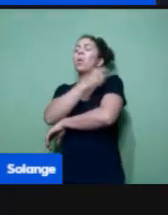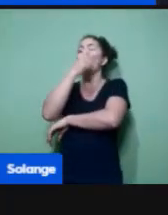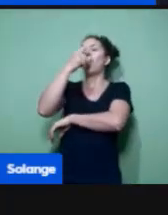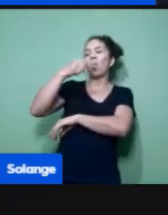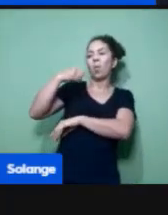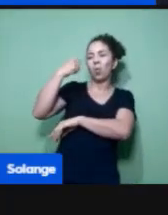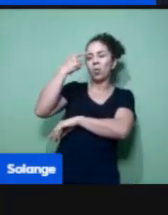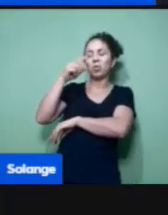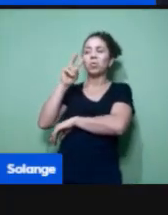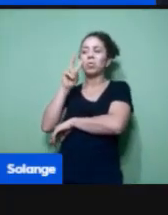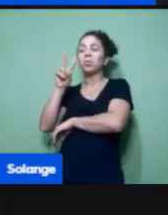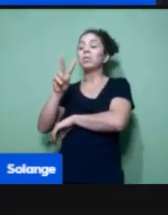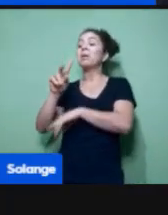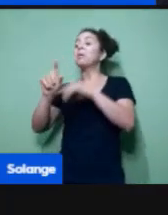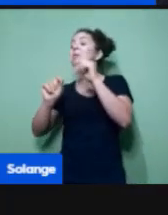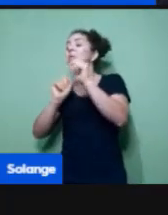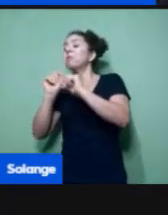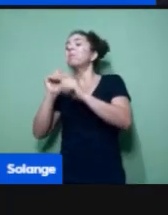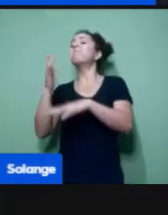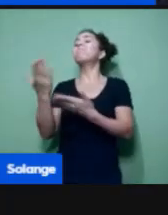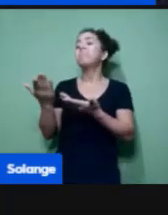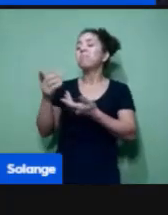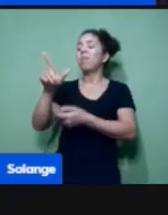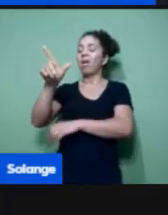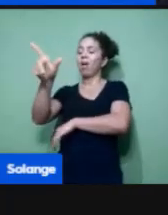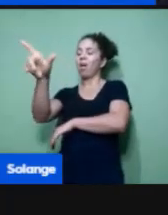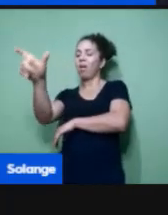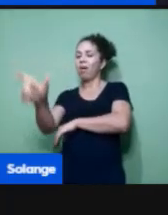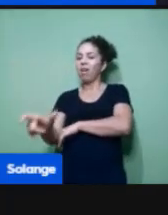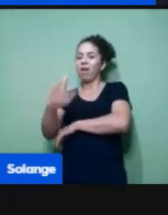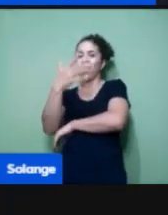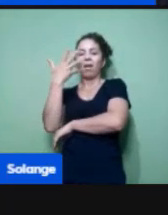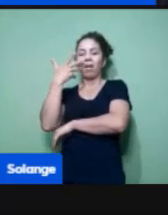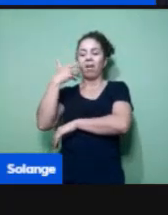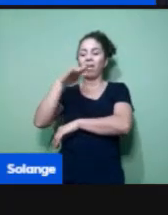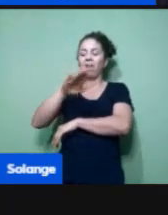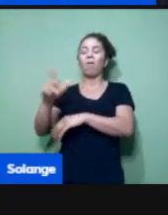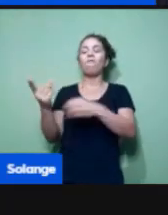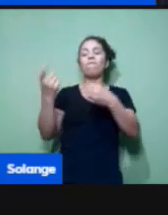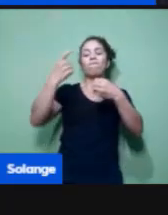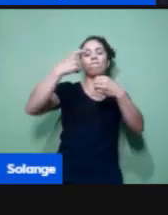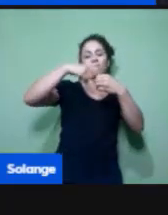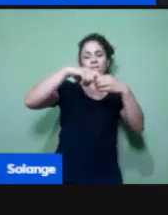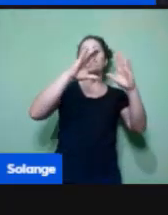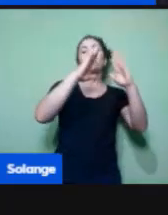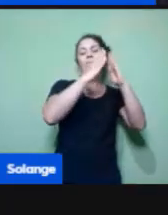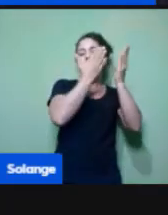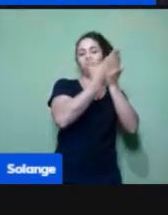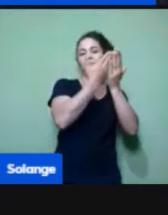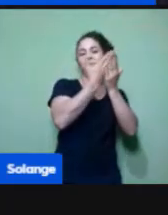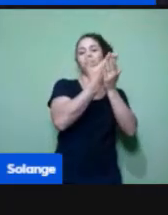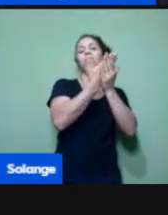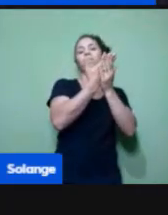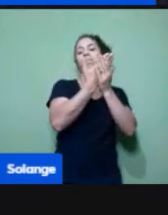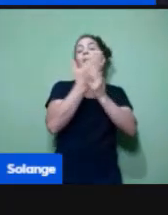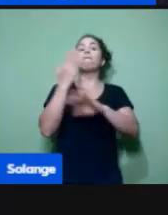né? Quem são essas crianças que estão voltando para a escola, né? Se dirigir a quadra em distanciamento,